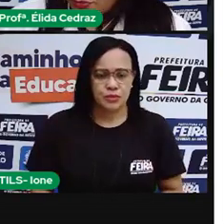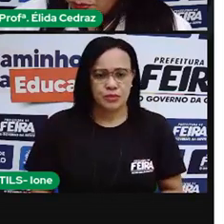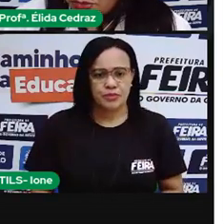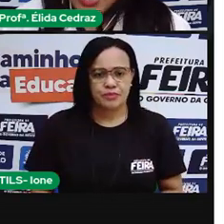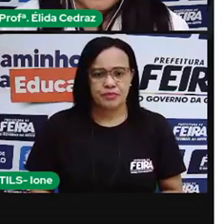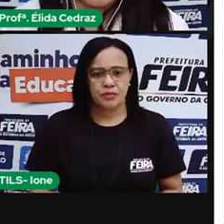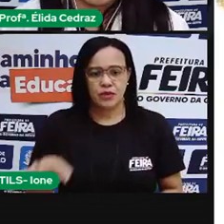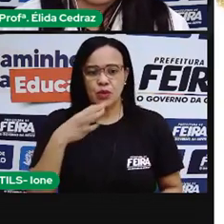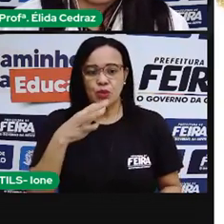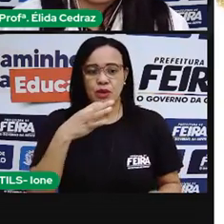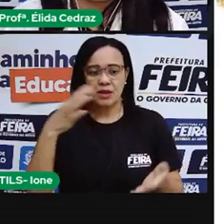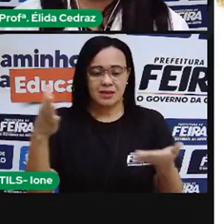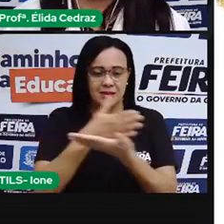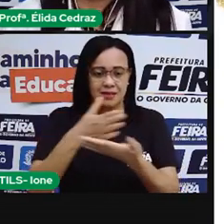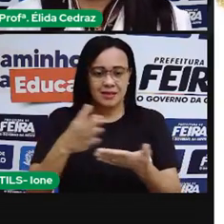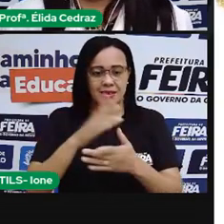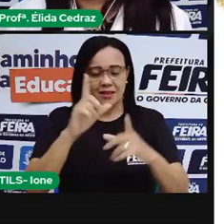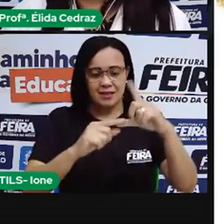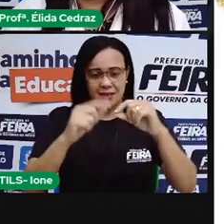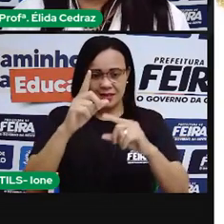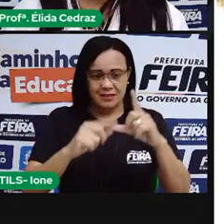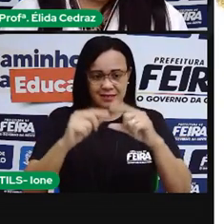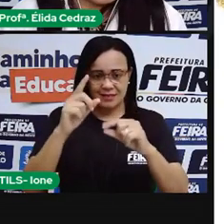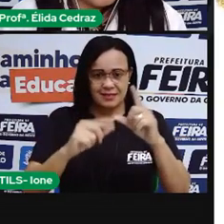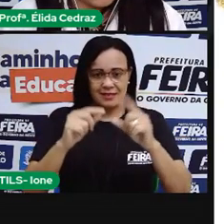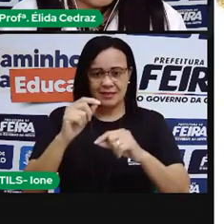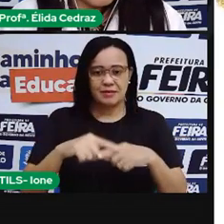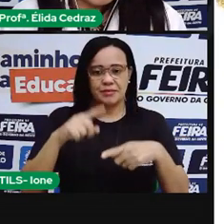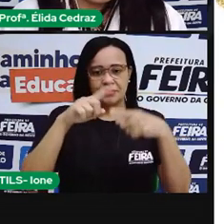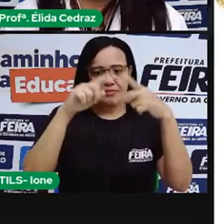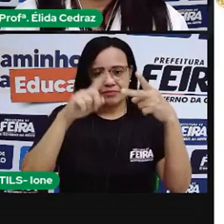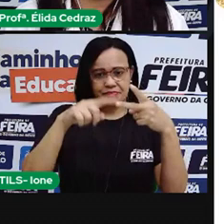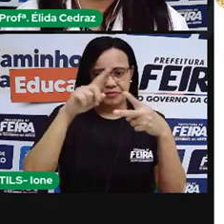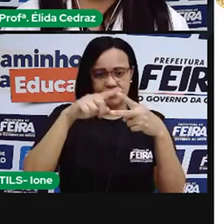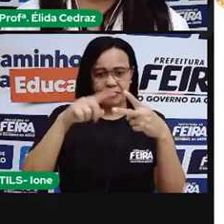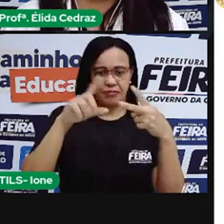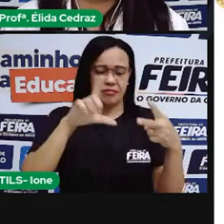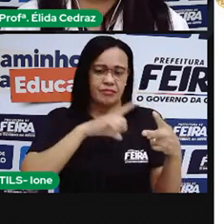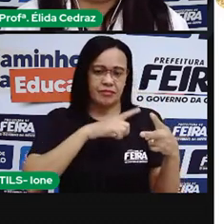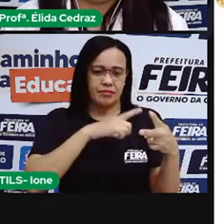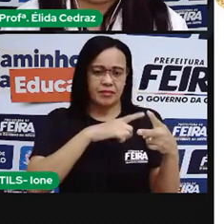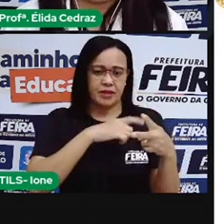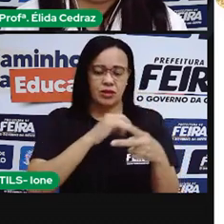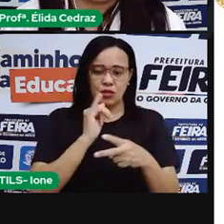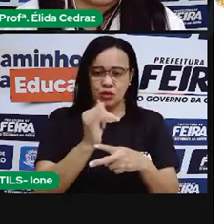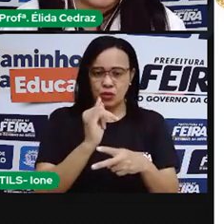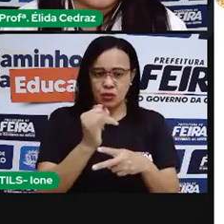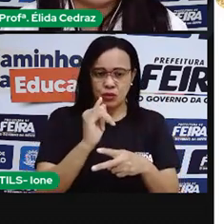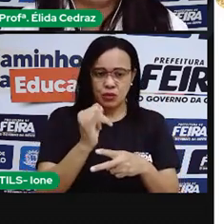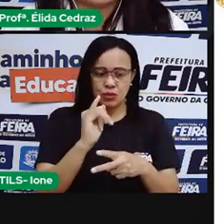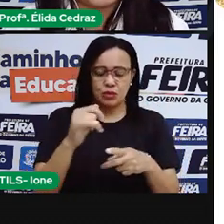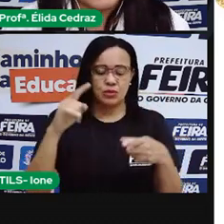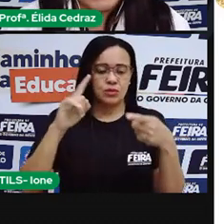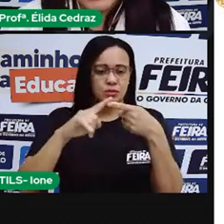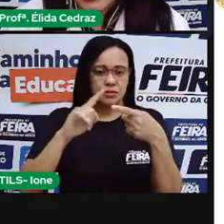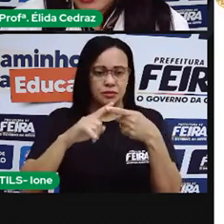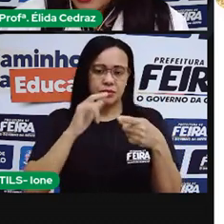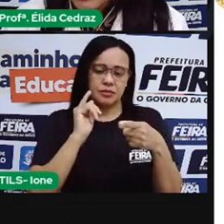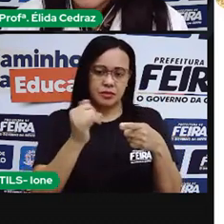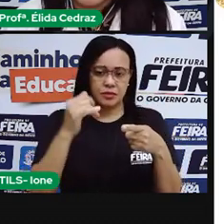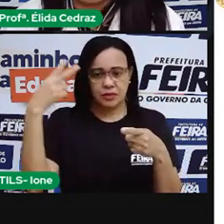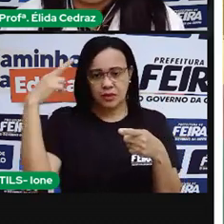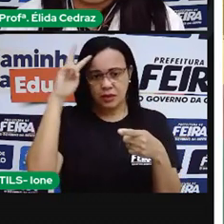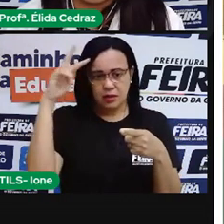Vamos lá! Eu trouxe dois tempos. O primeiro é um conto africano, a origem das